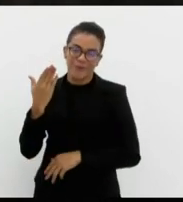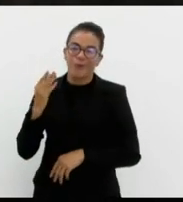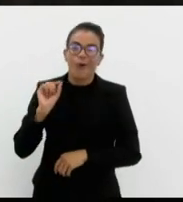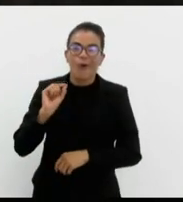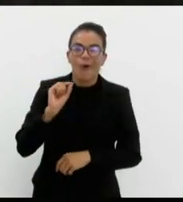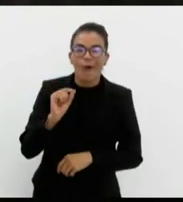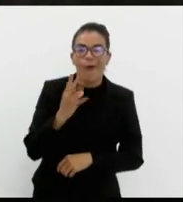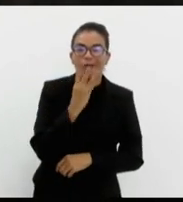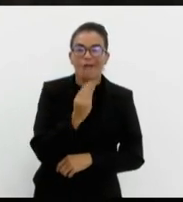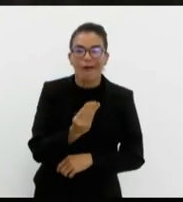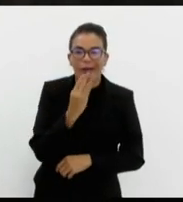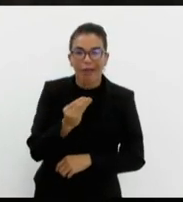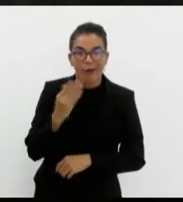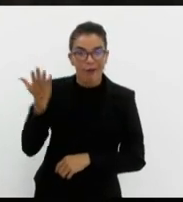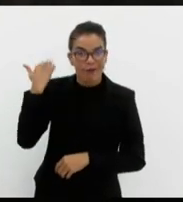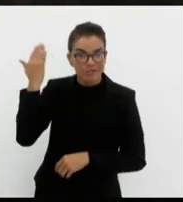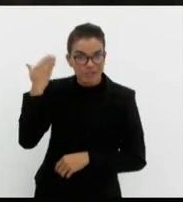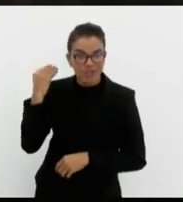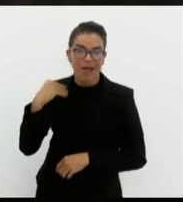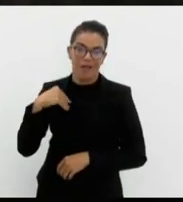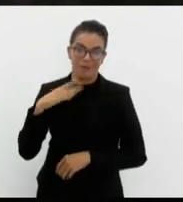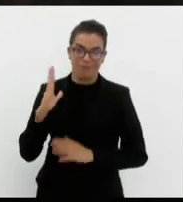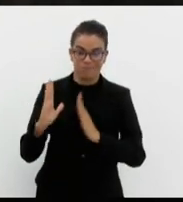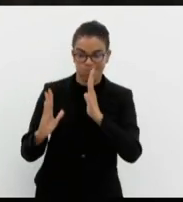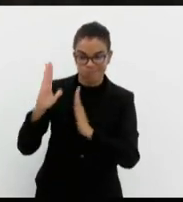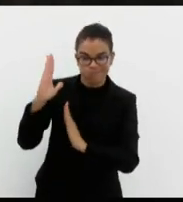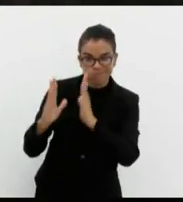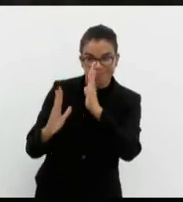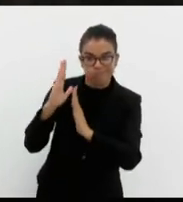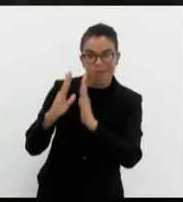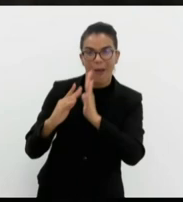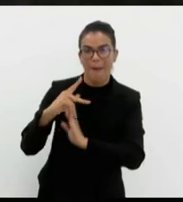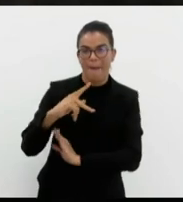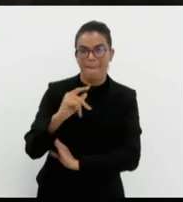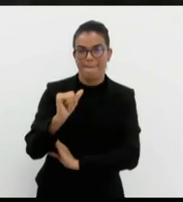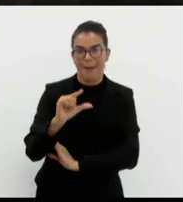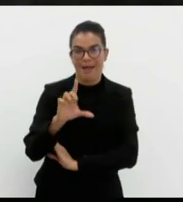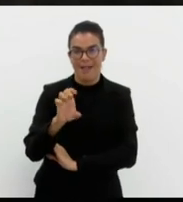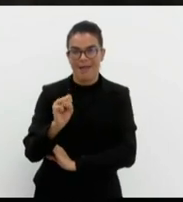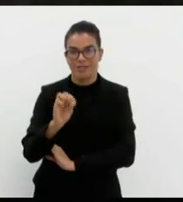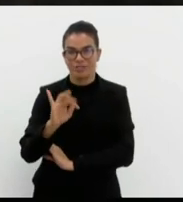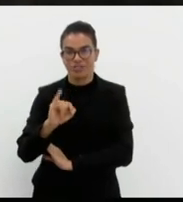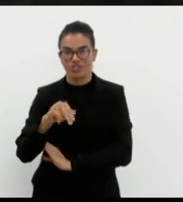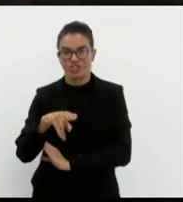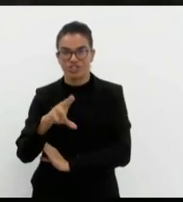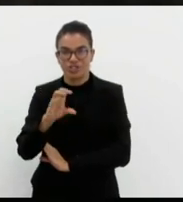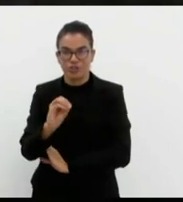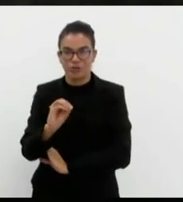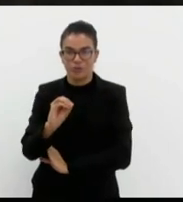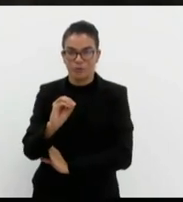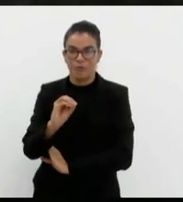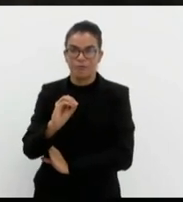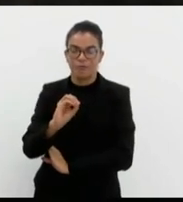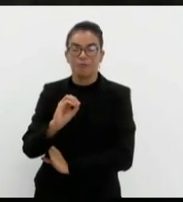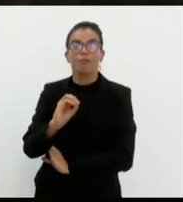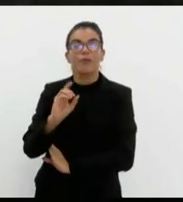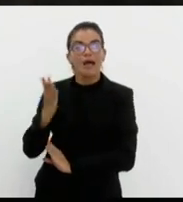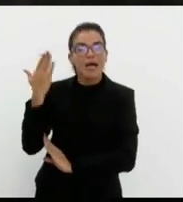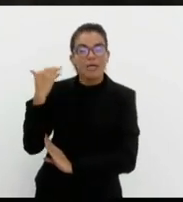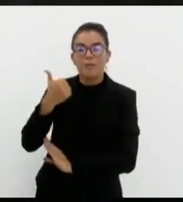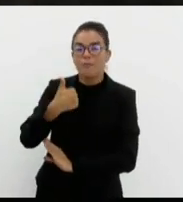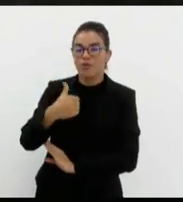Estado Palestino foi criado mas foi negado pelos árabes por favor leiam a história 1947